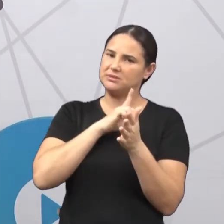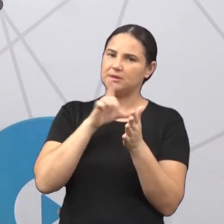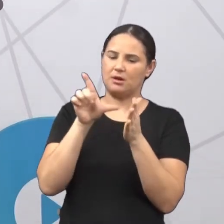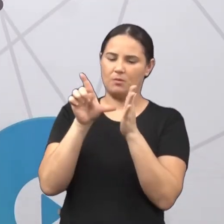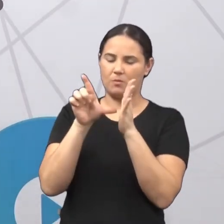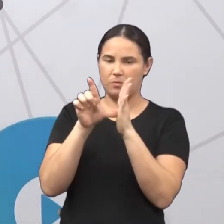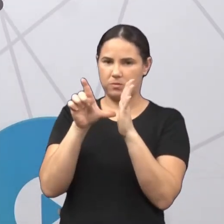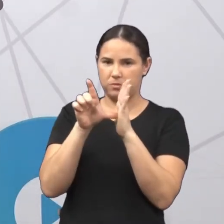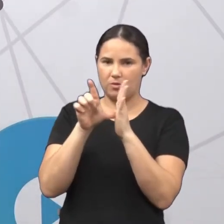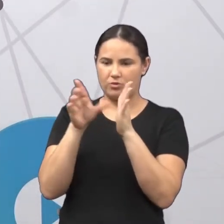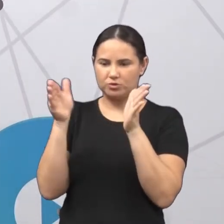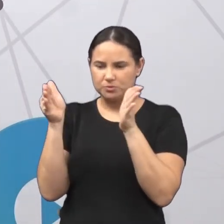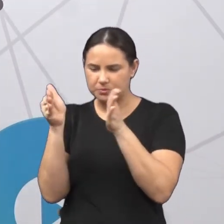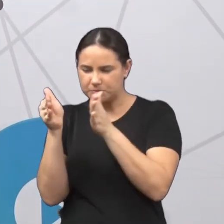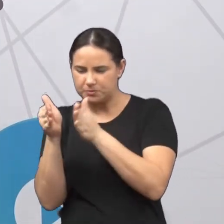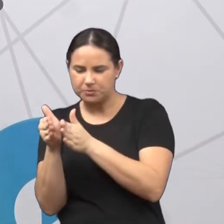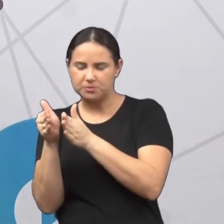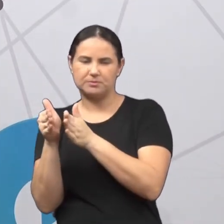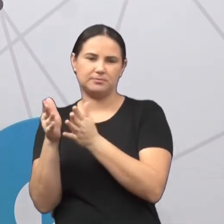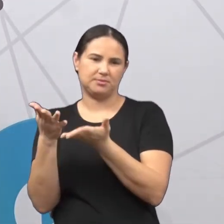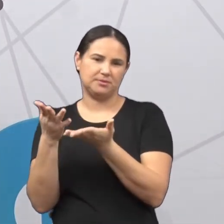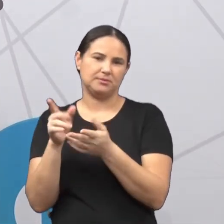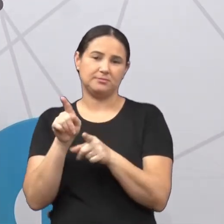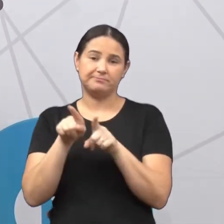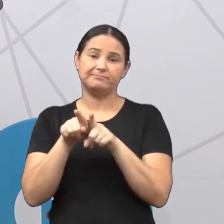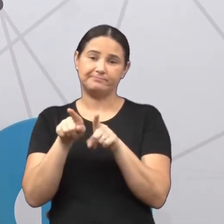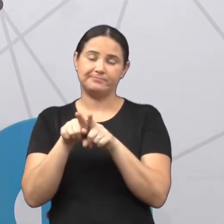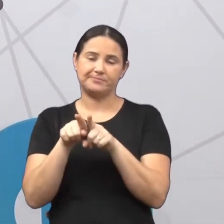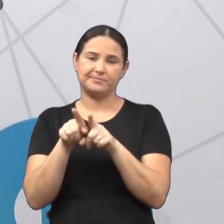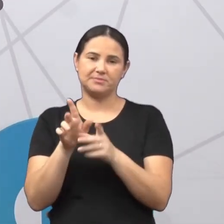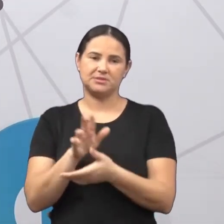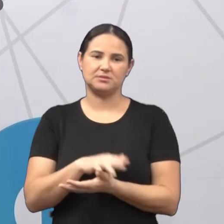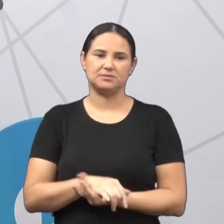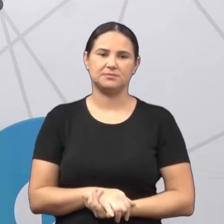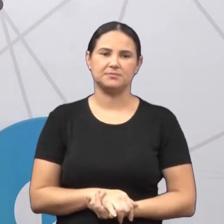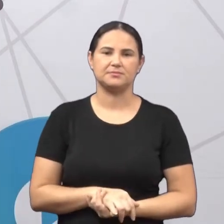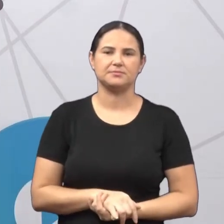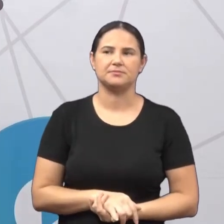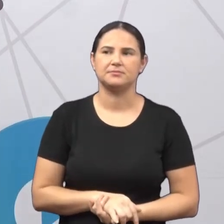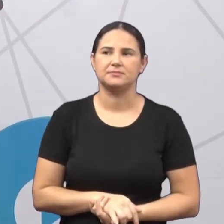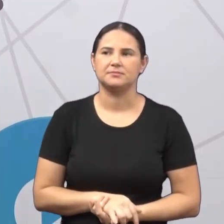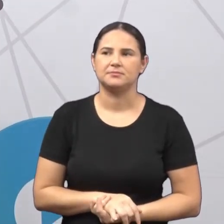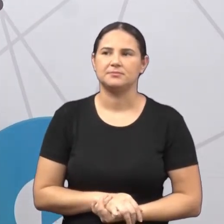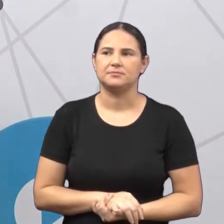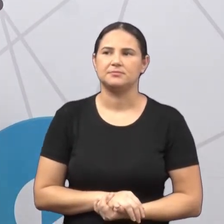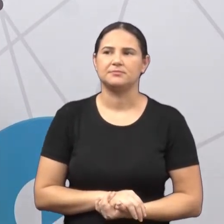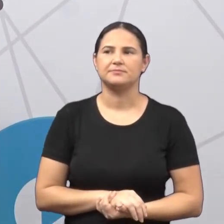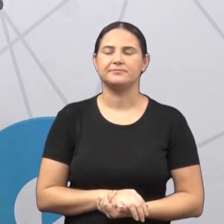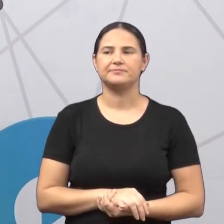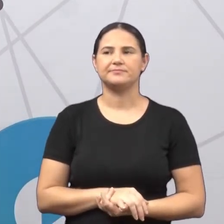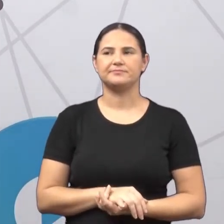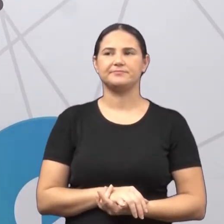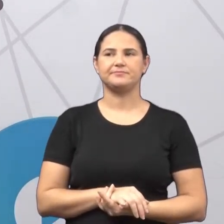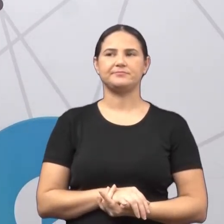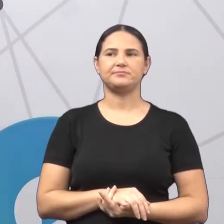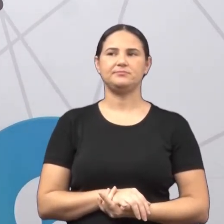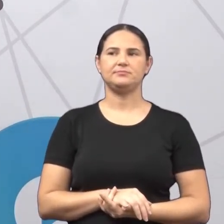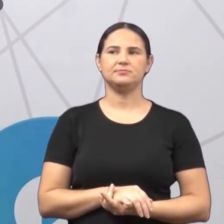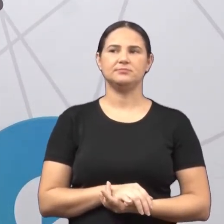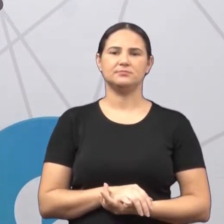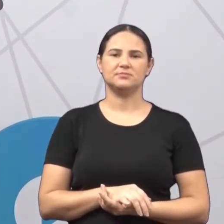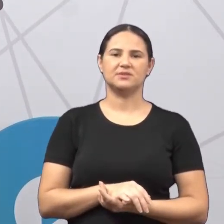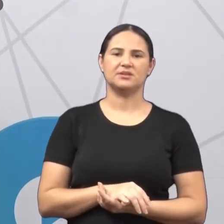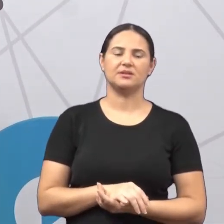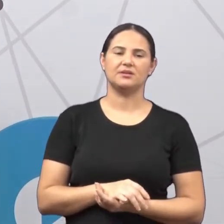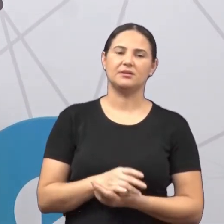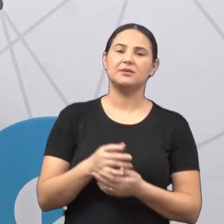supermercado. Mas existem aqueles mercadinhos bem pequenininhos, pouquinhos, pequenininhos, que estão muitas vezes